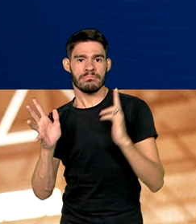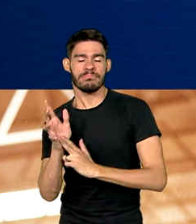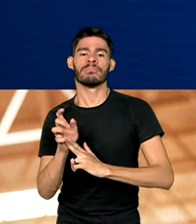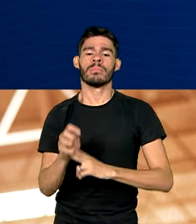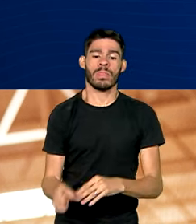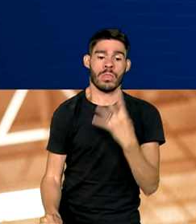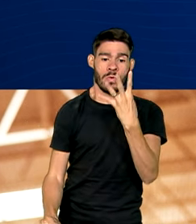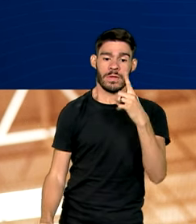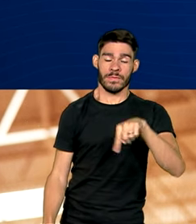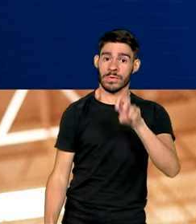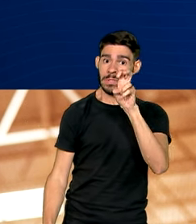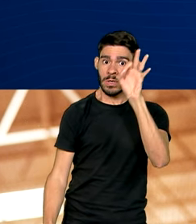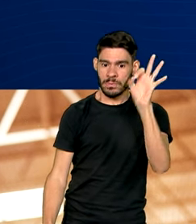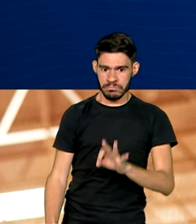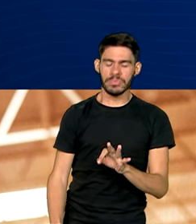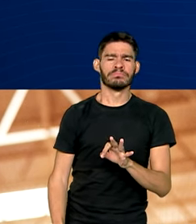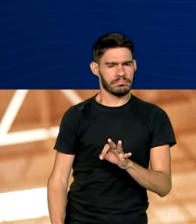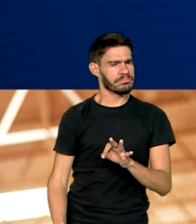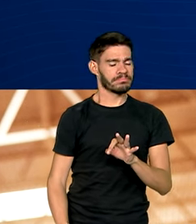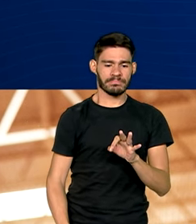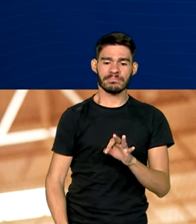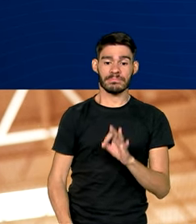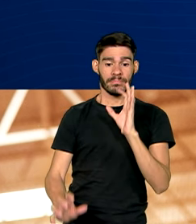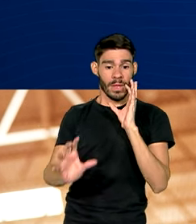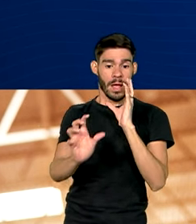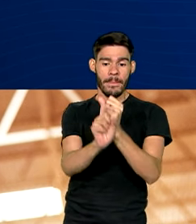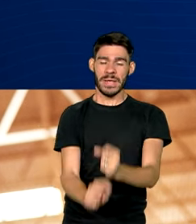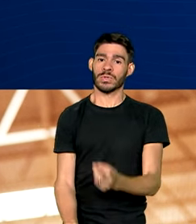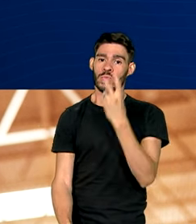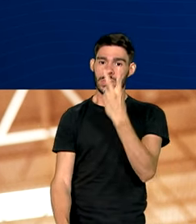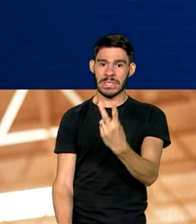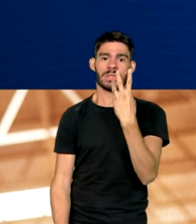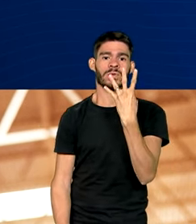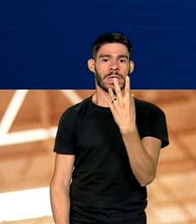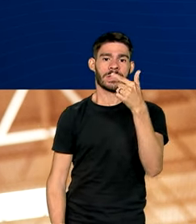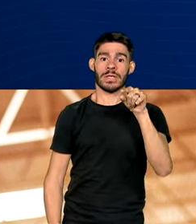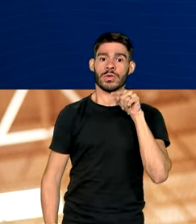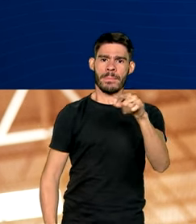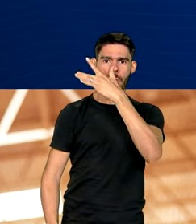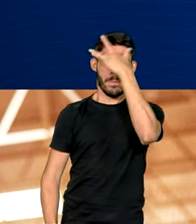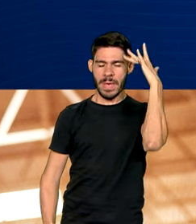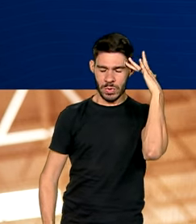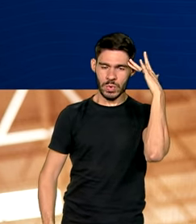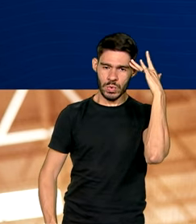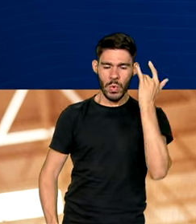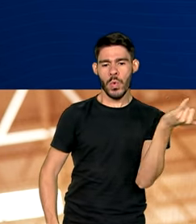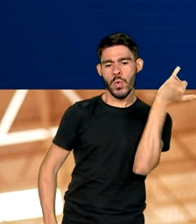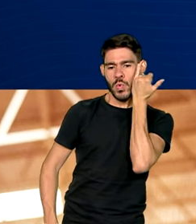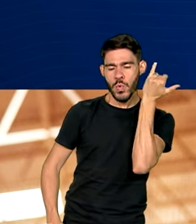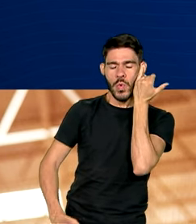4,5%, ou mais 247 mil pessoas. Informação,